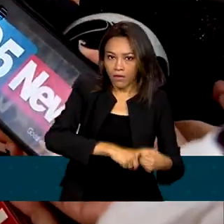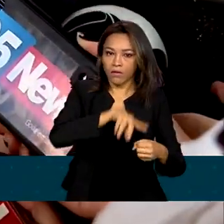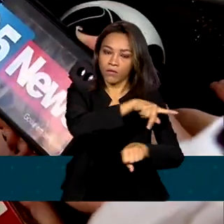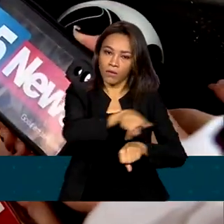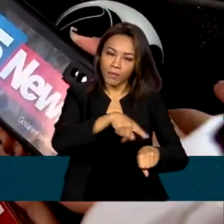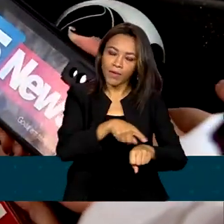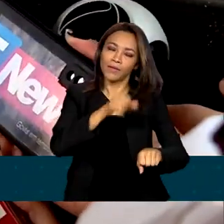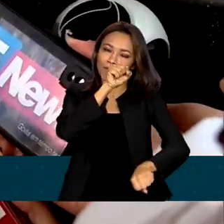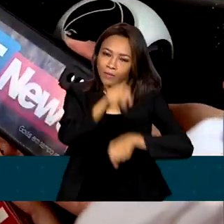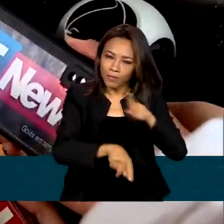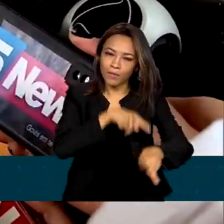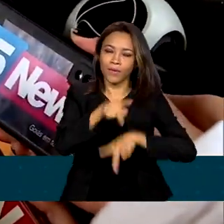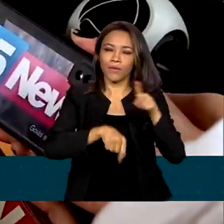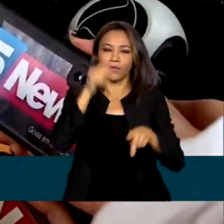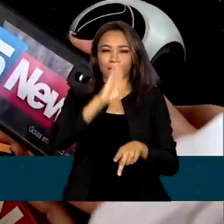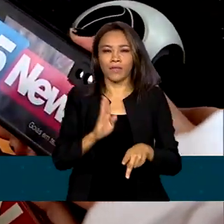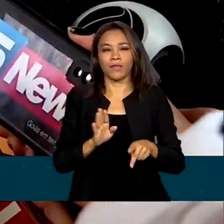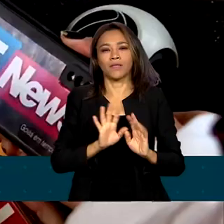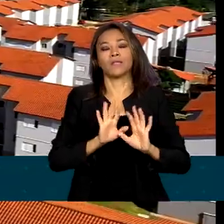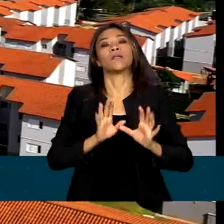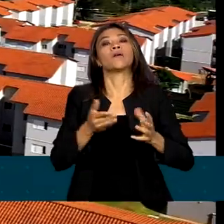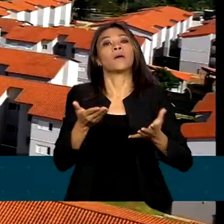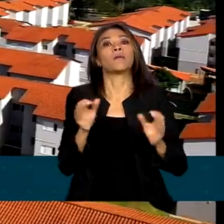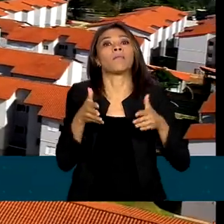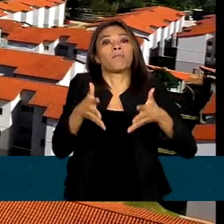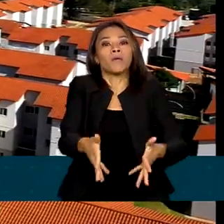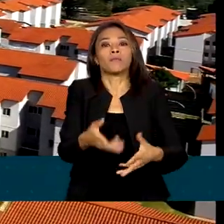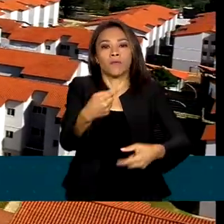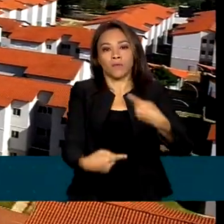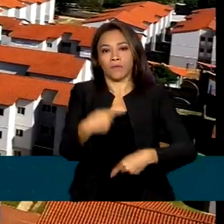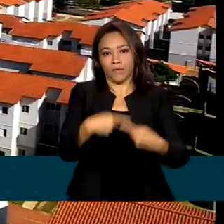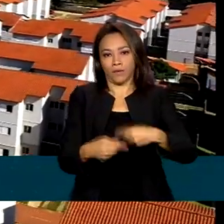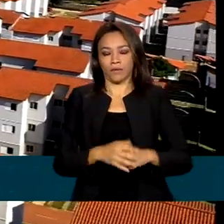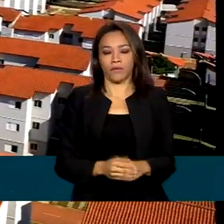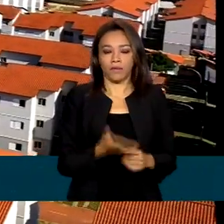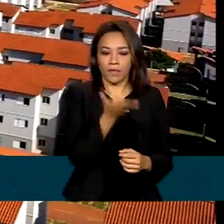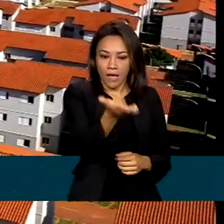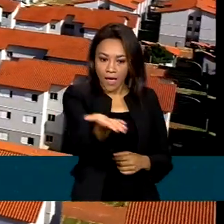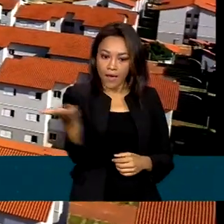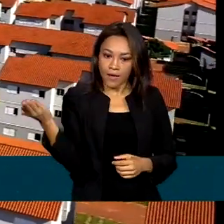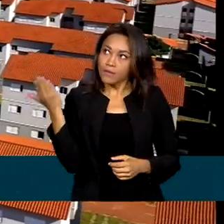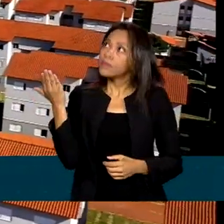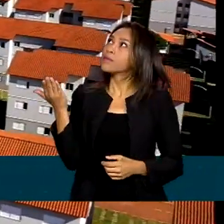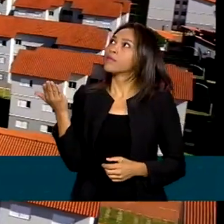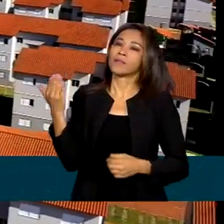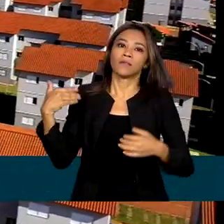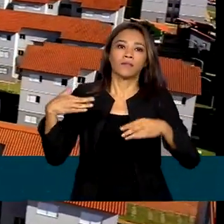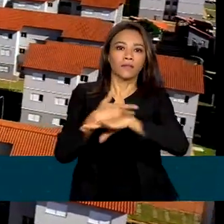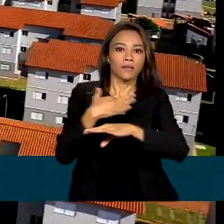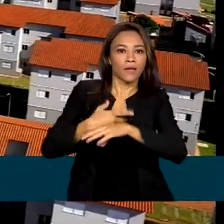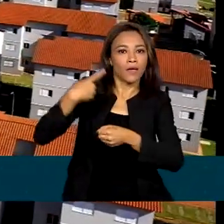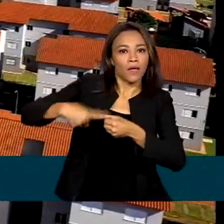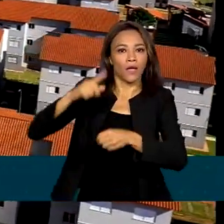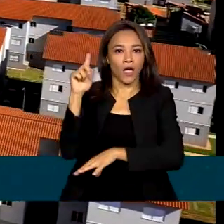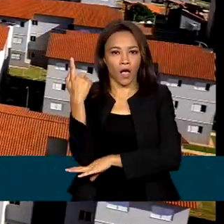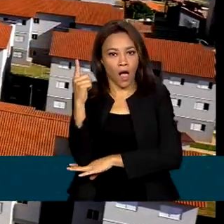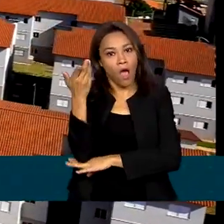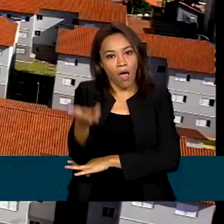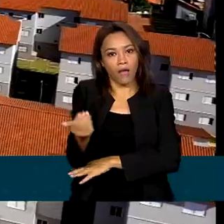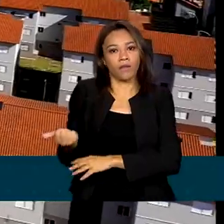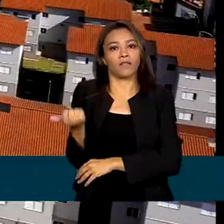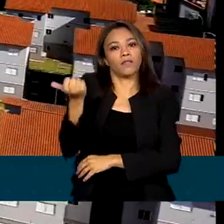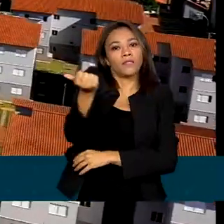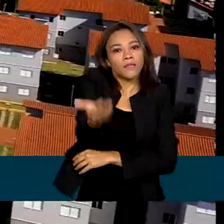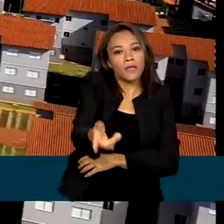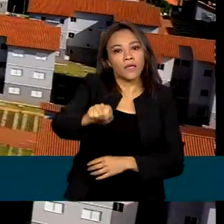do povo brasileiro nas políticas públicas. Aparecida de Goiânia foi uma das cidades com entregas de chaves na retomada do programa Minha Casa